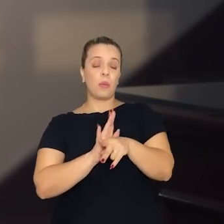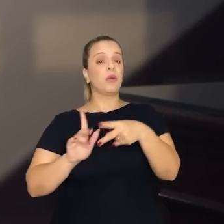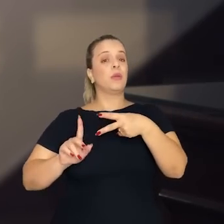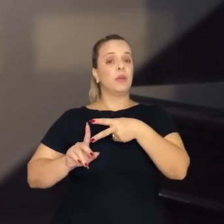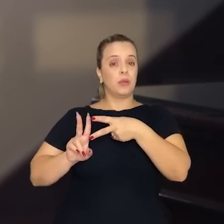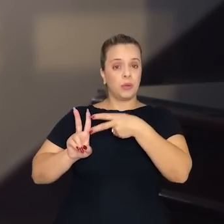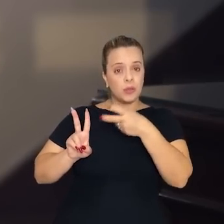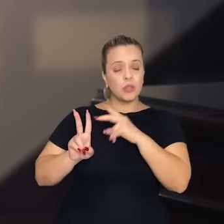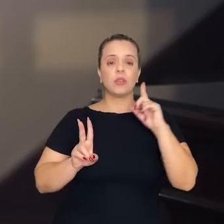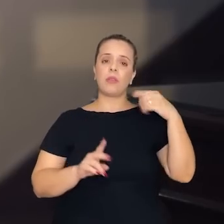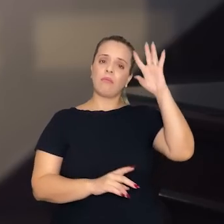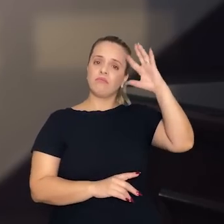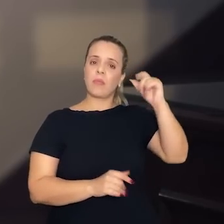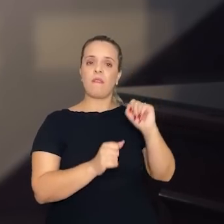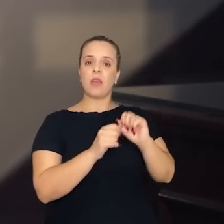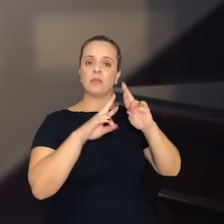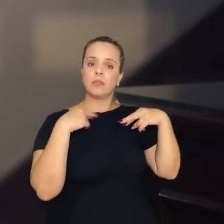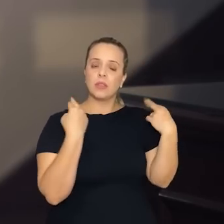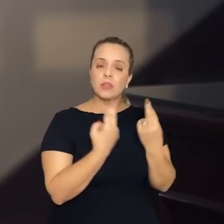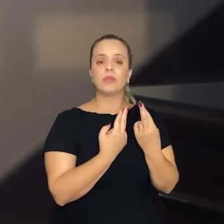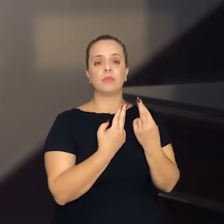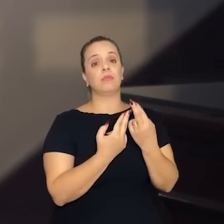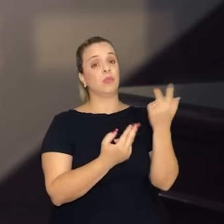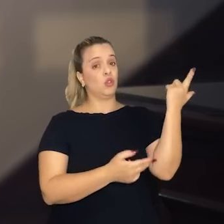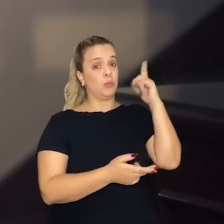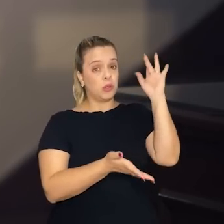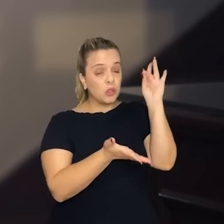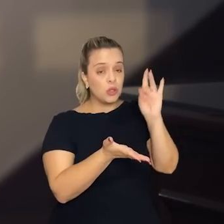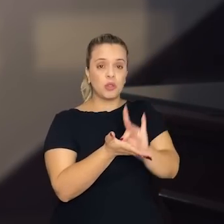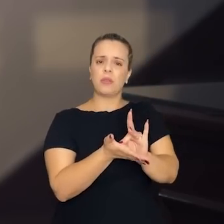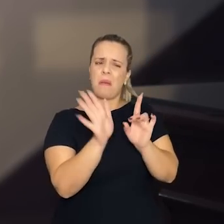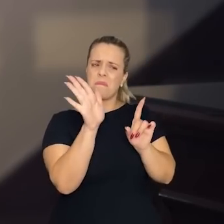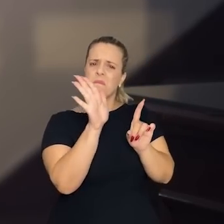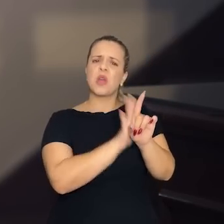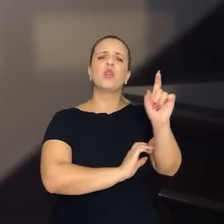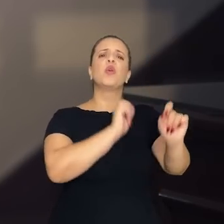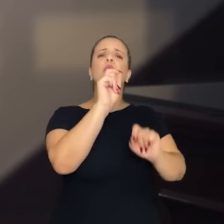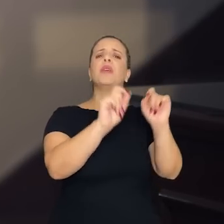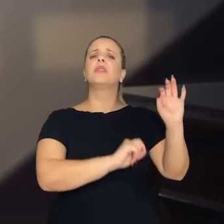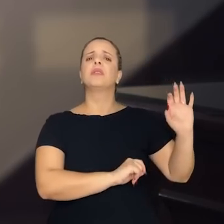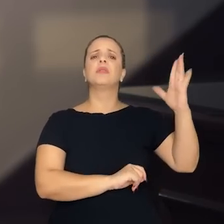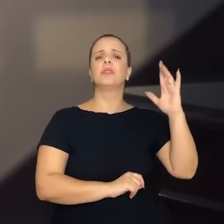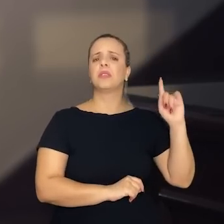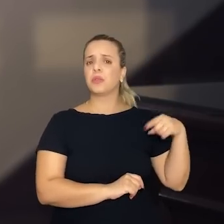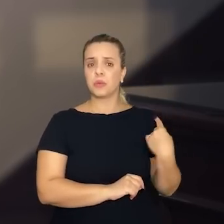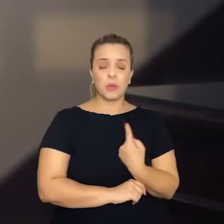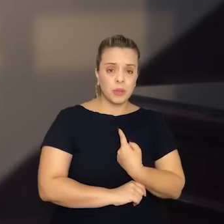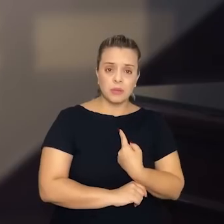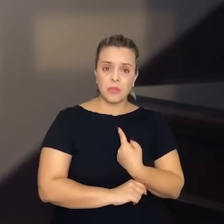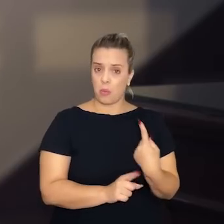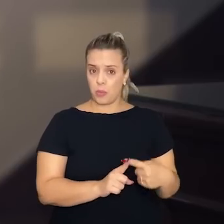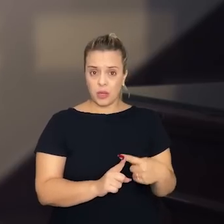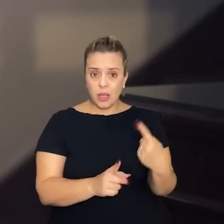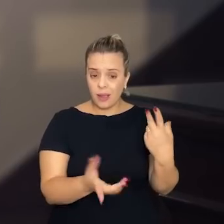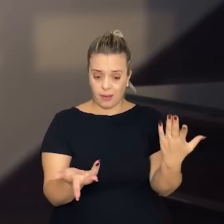nós fizemos uma reunião para exatamente fazer essa pergunta, que está acontecendo conosco. A cidade